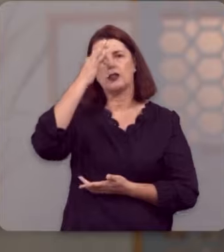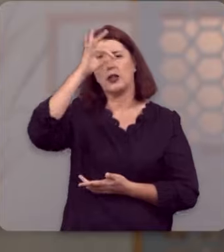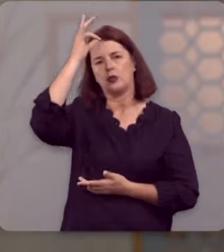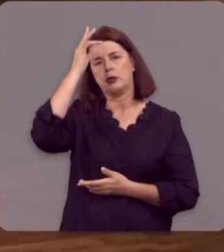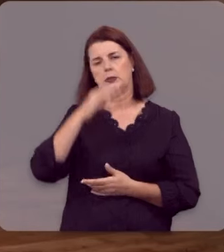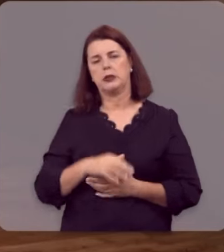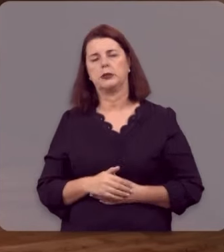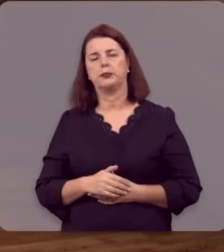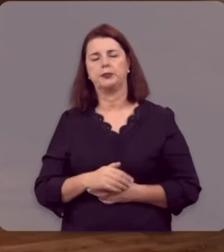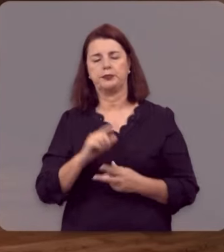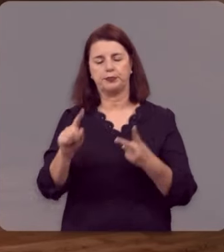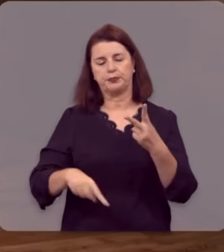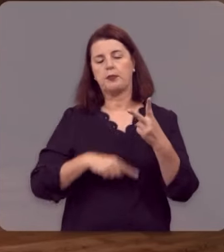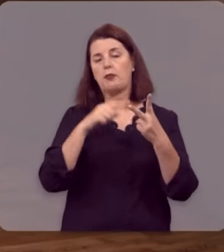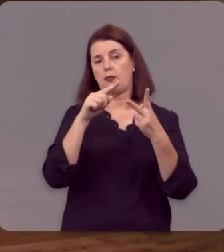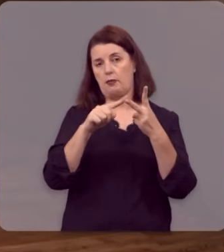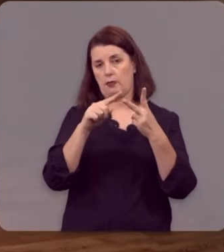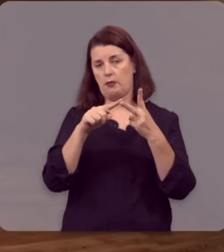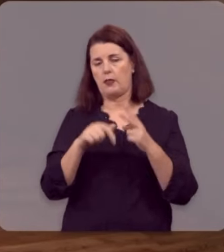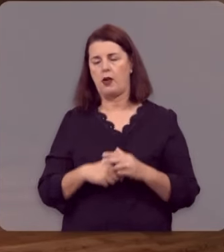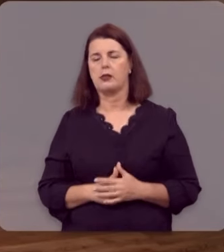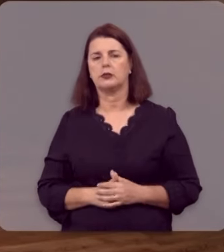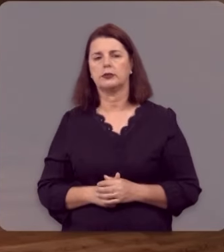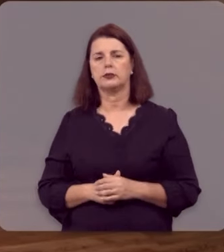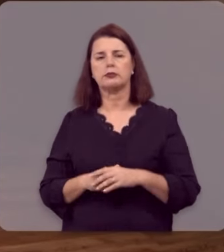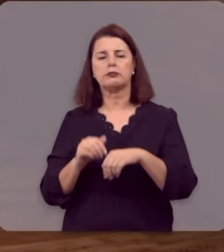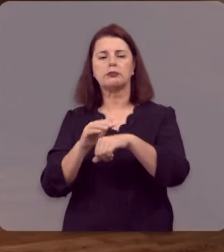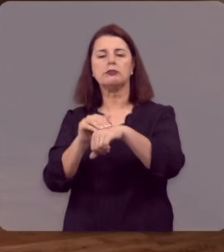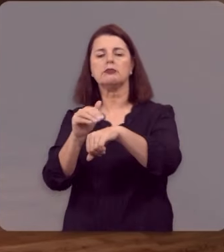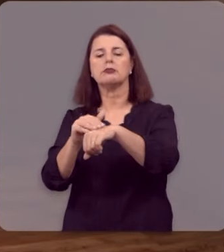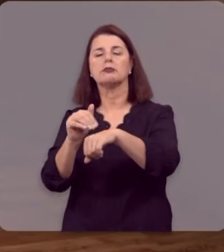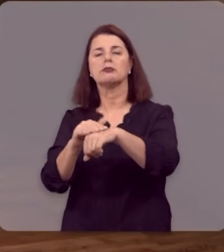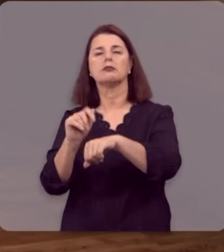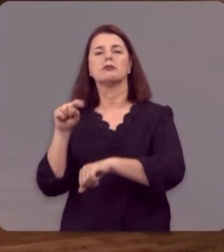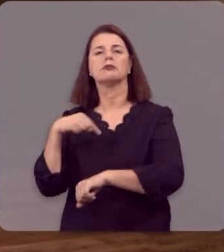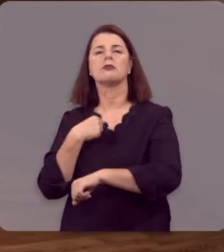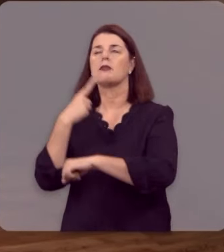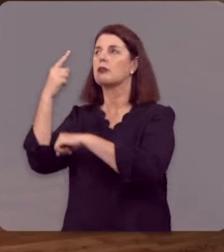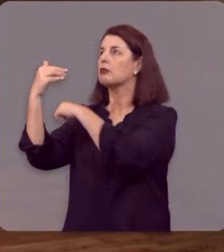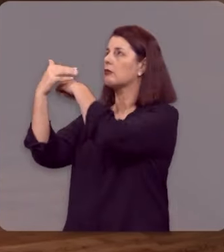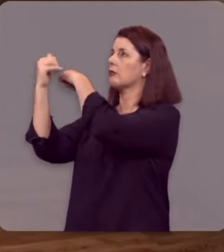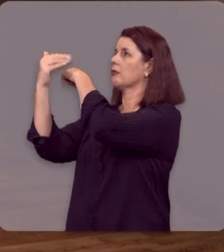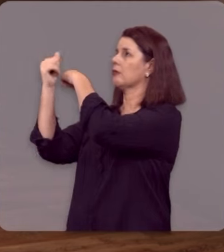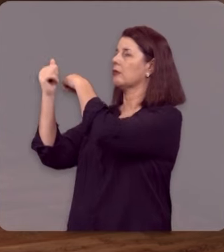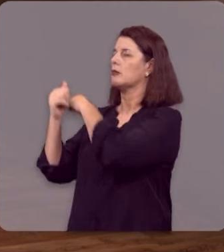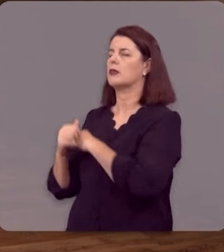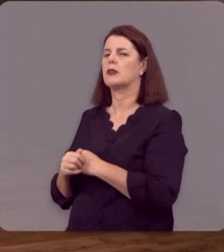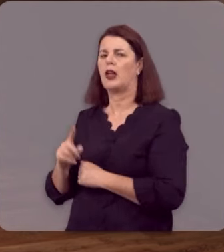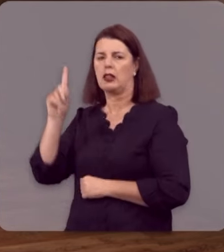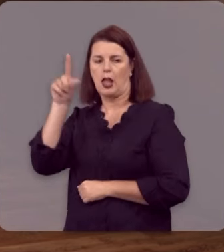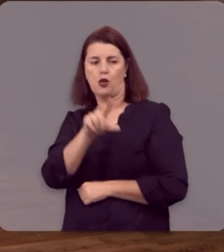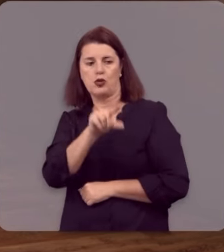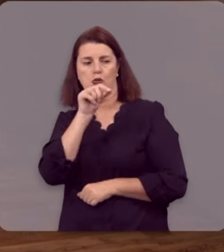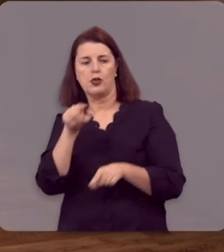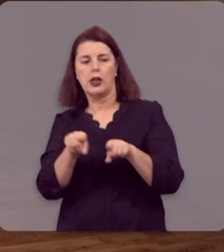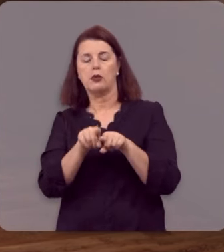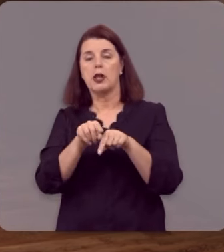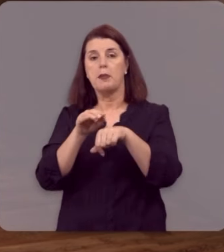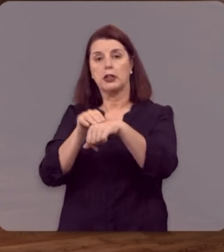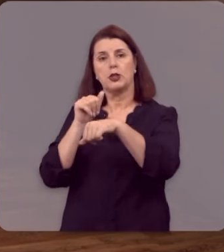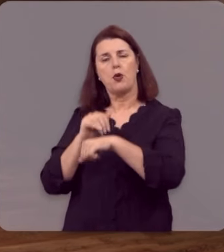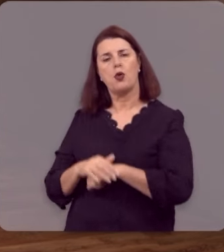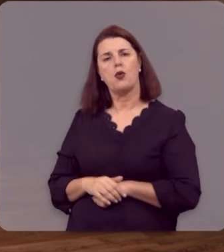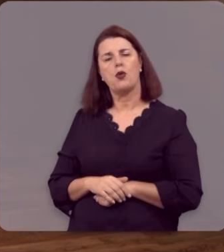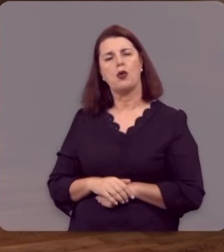Espírito. O segundo elo é o chamamento de Deus. Aos que Deus predestinou, a esses Deus também